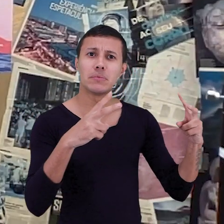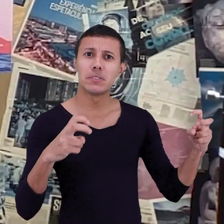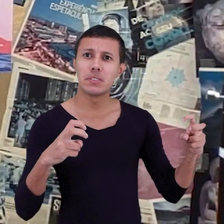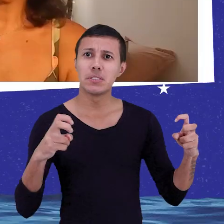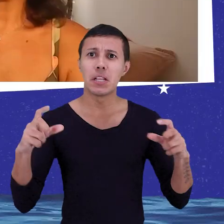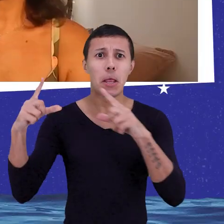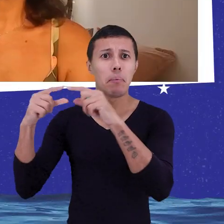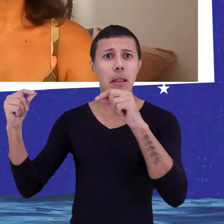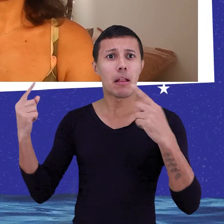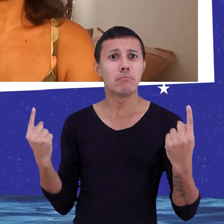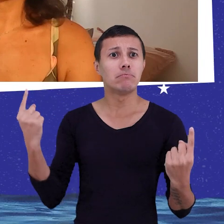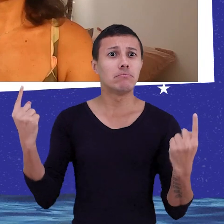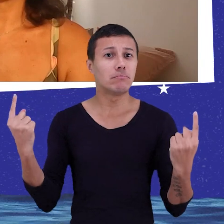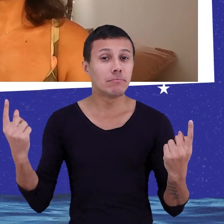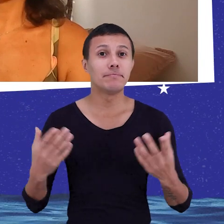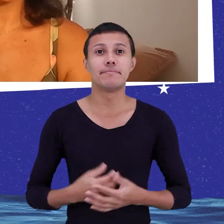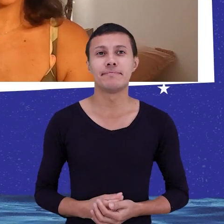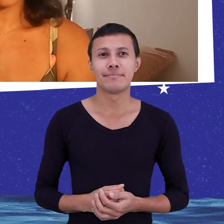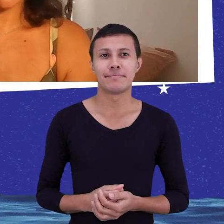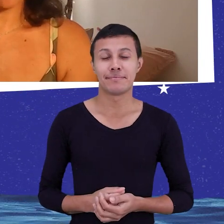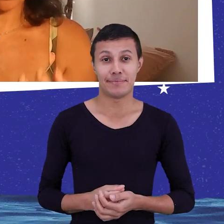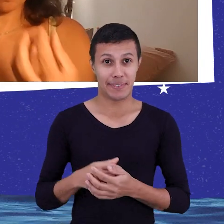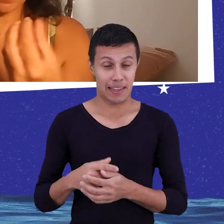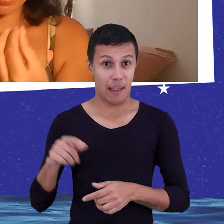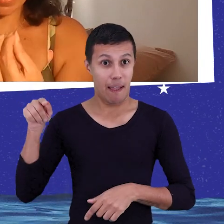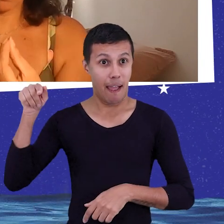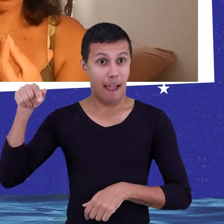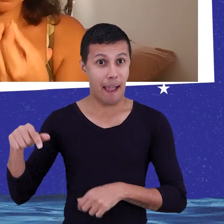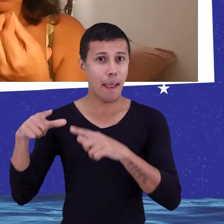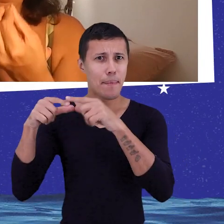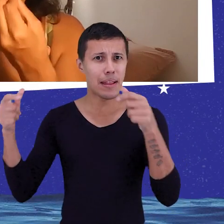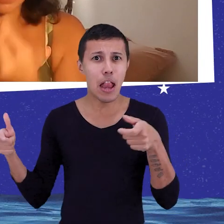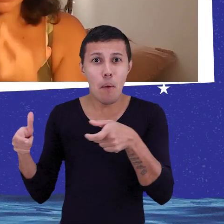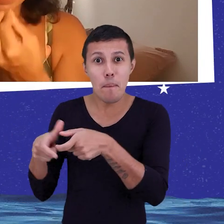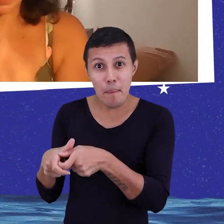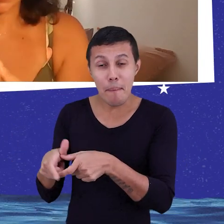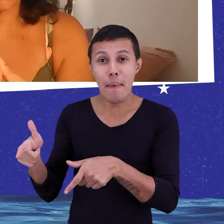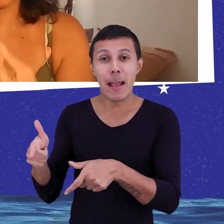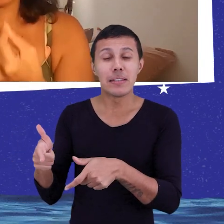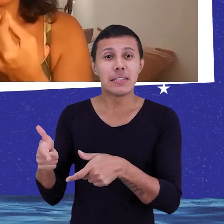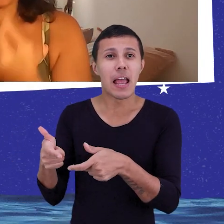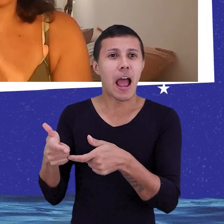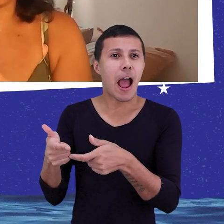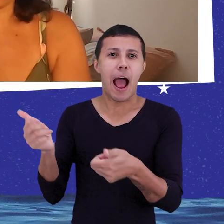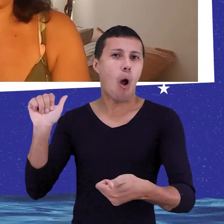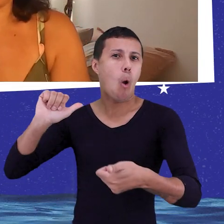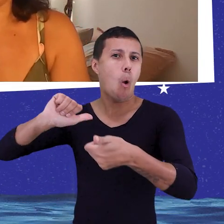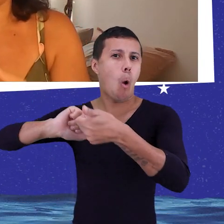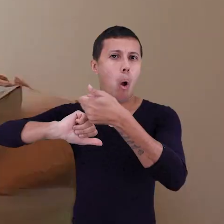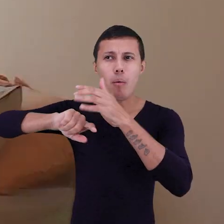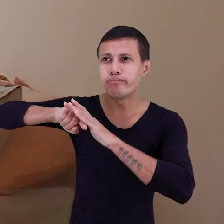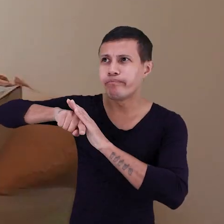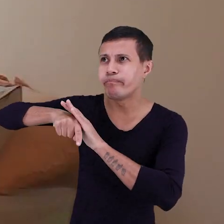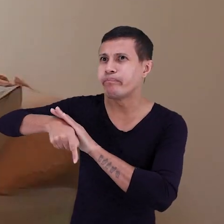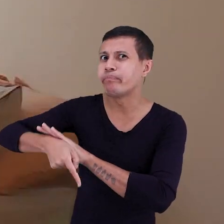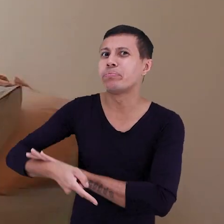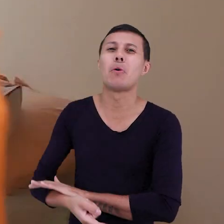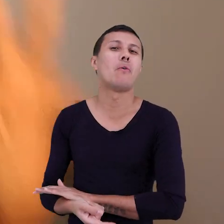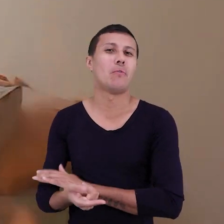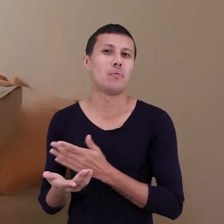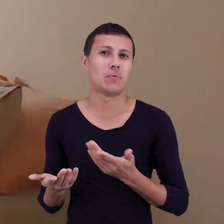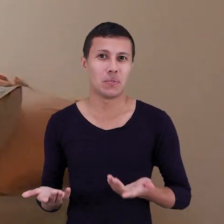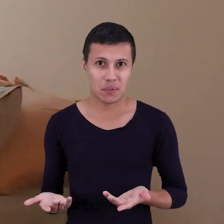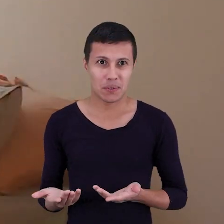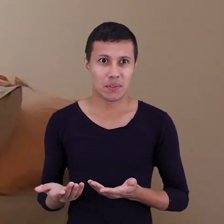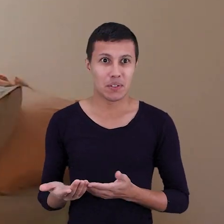dois lugares? Então, Brasília é pequeno, mas tem uma qualidade muito profunda. Então nós